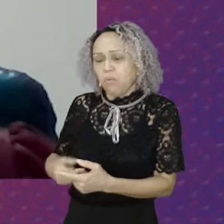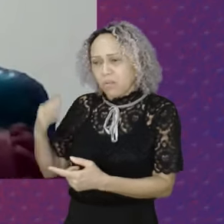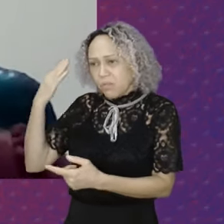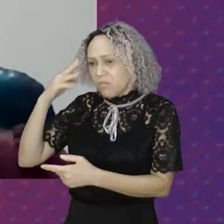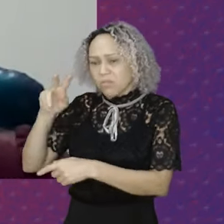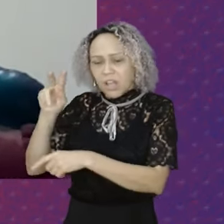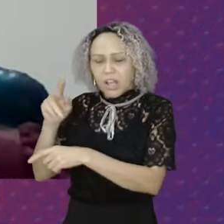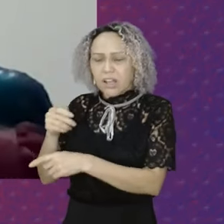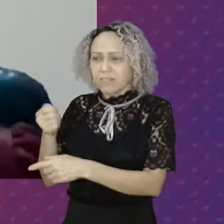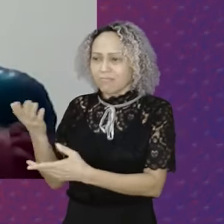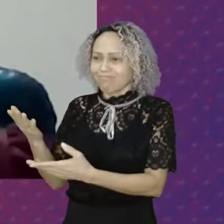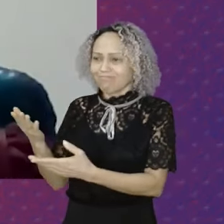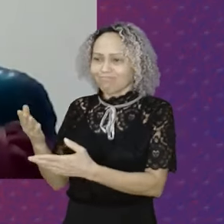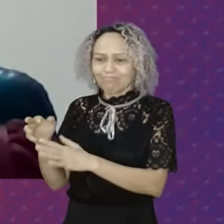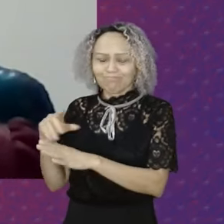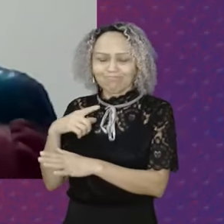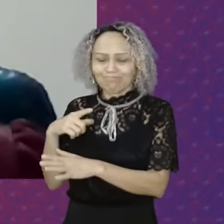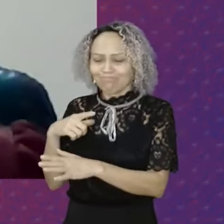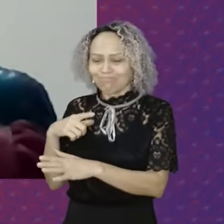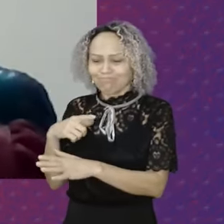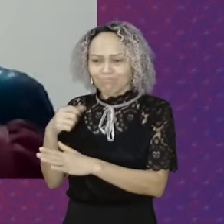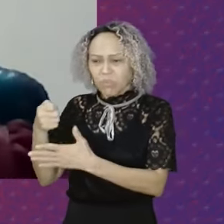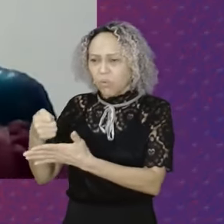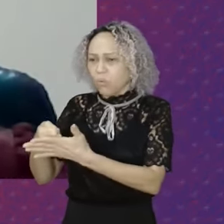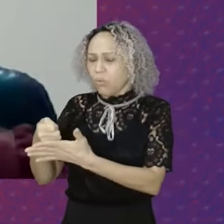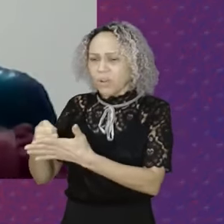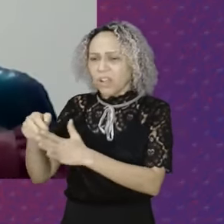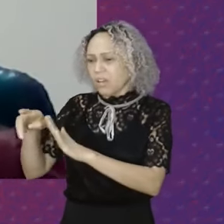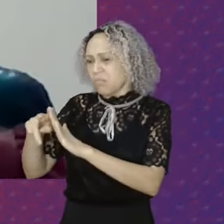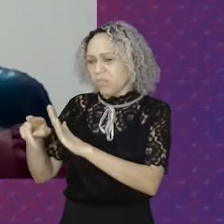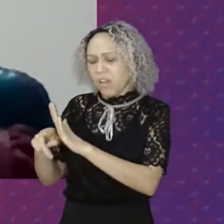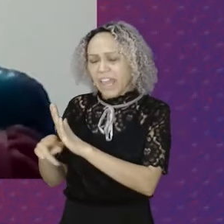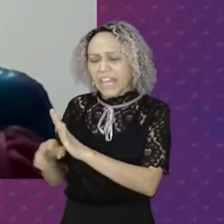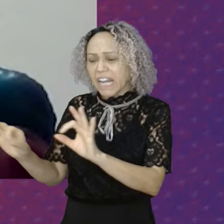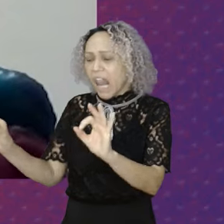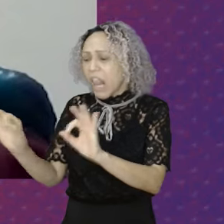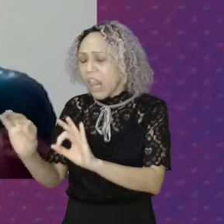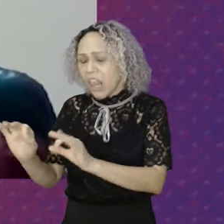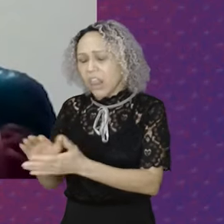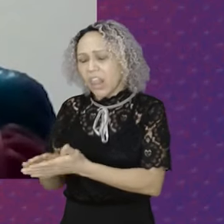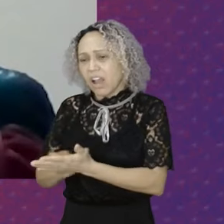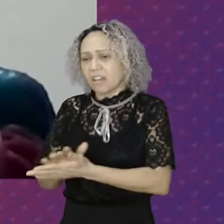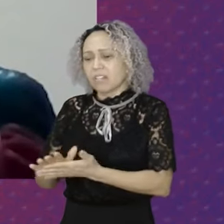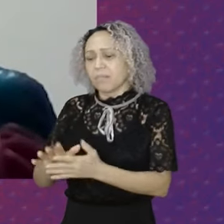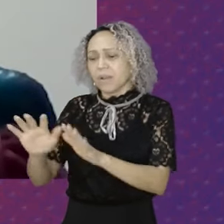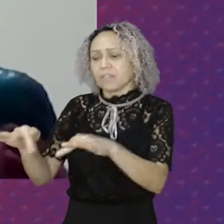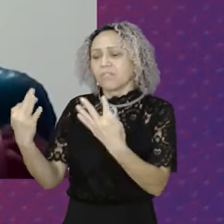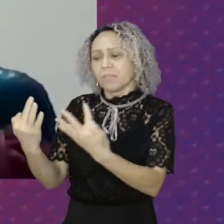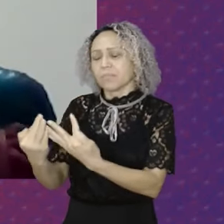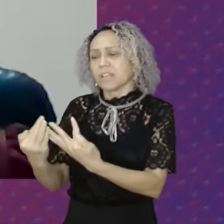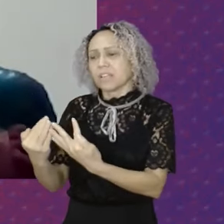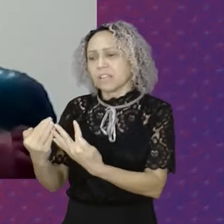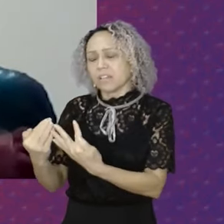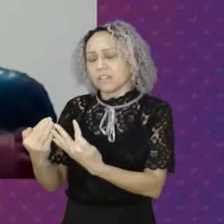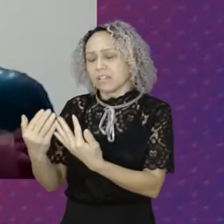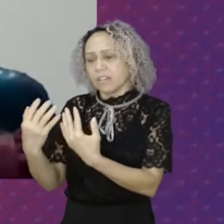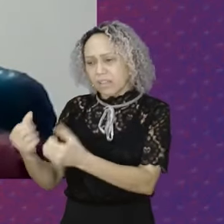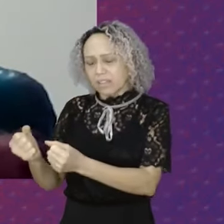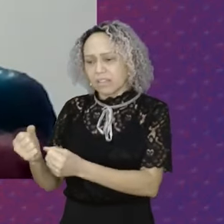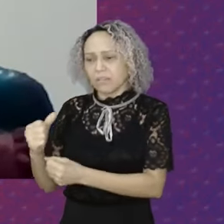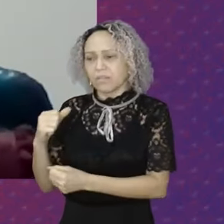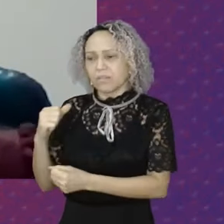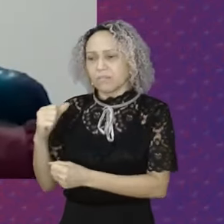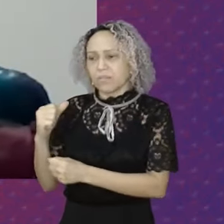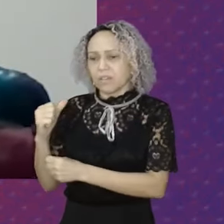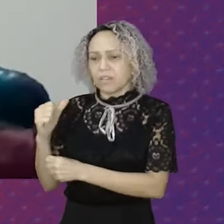manutenção Do programa Bolsa Família Na minha avaliação Ela é Ele é assim É quase que uma forma De